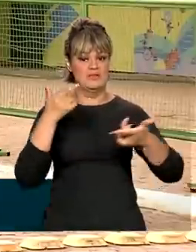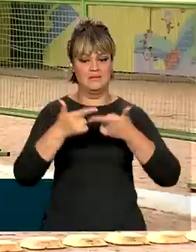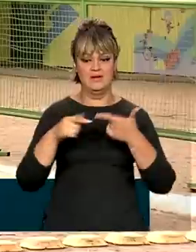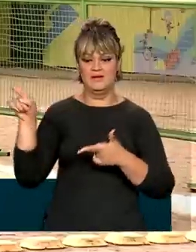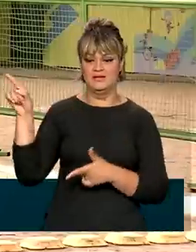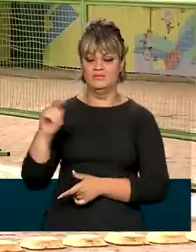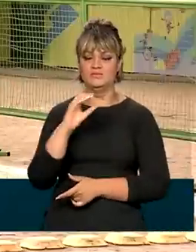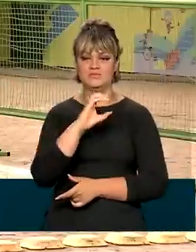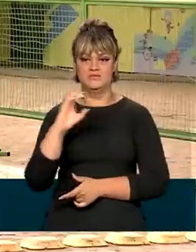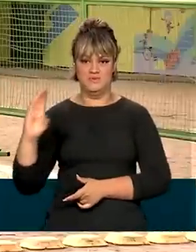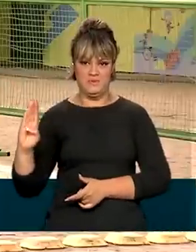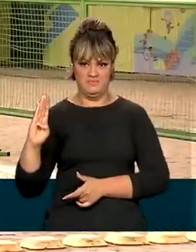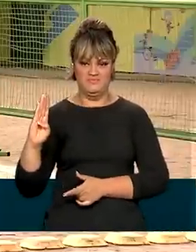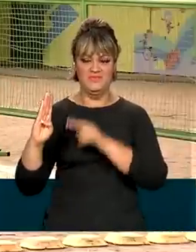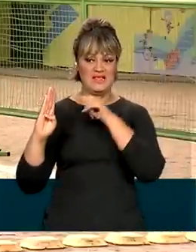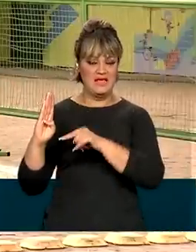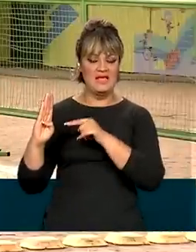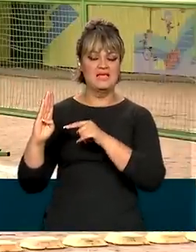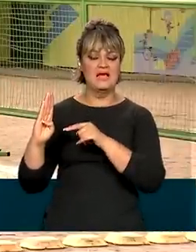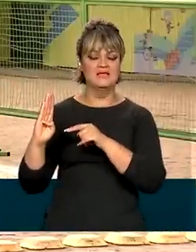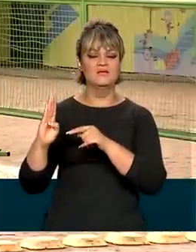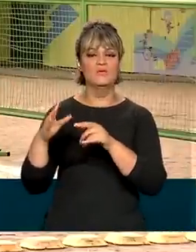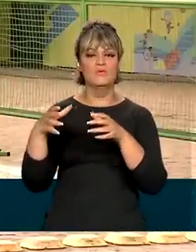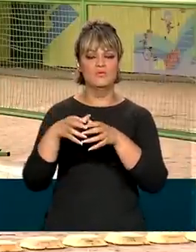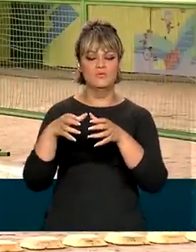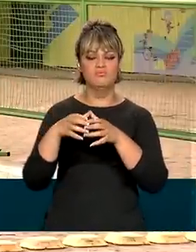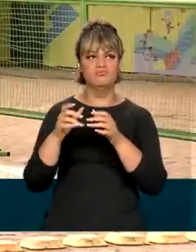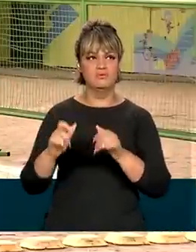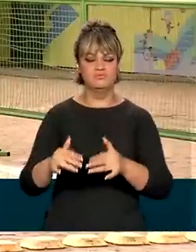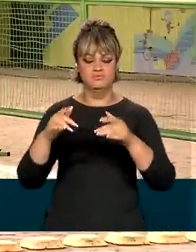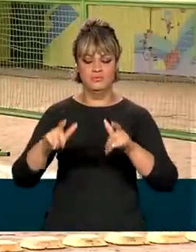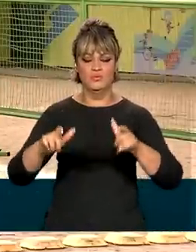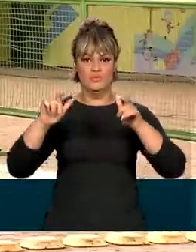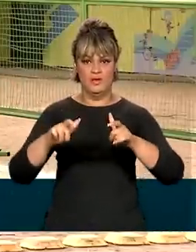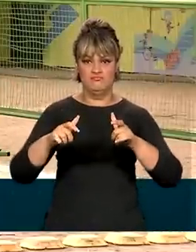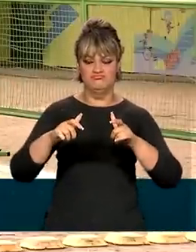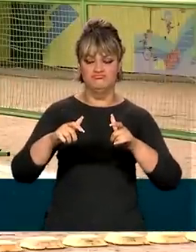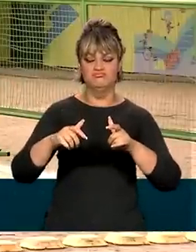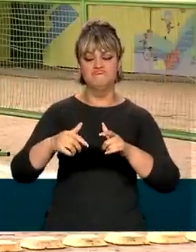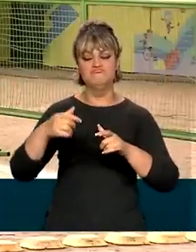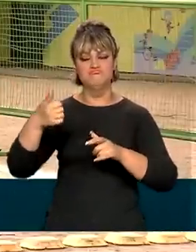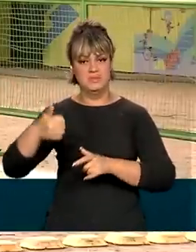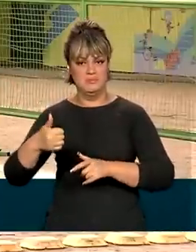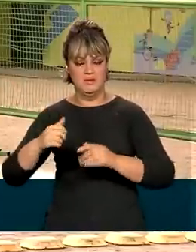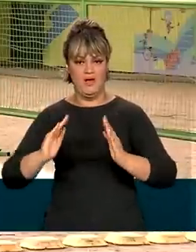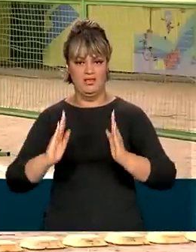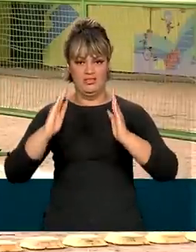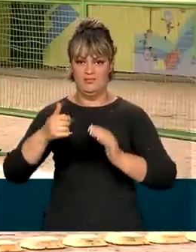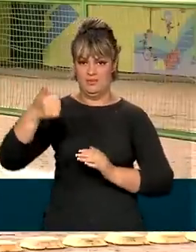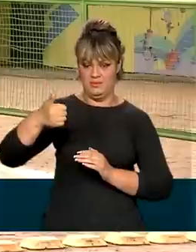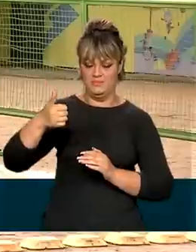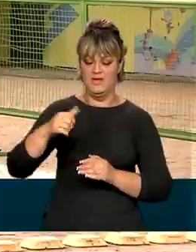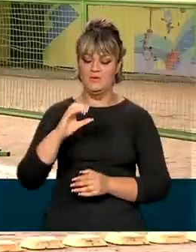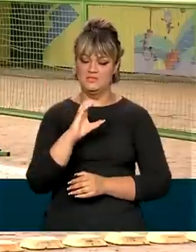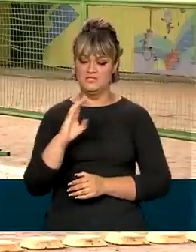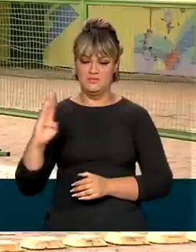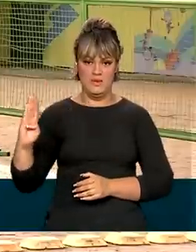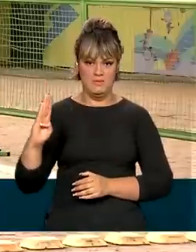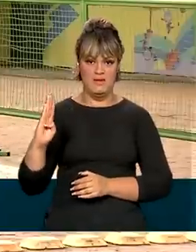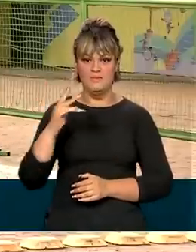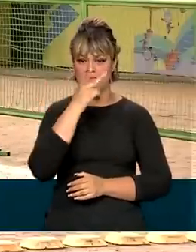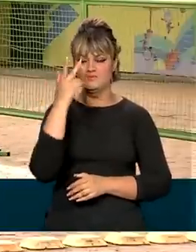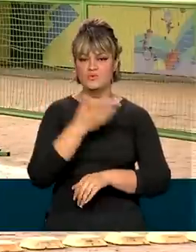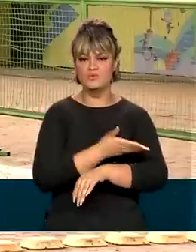no CCBB. A equipe deve ocupar todo o primeiro andar, mas o primeiro também pode ser utilizado. O CCBB costuma